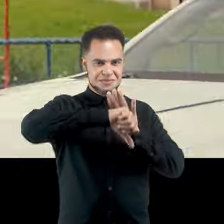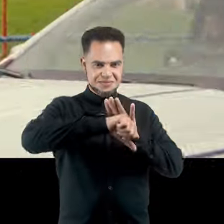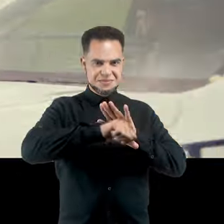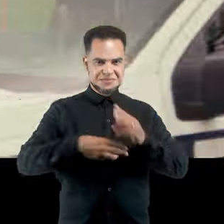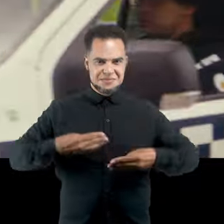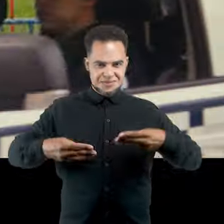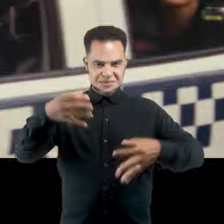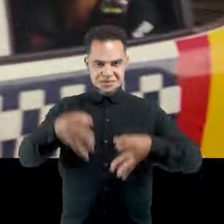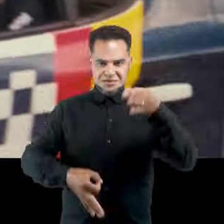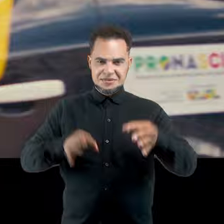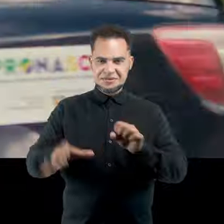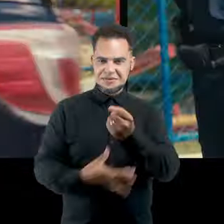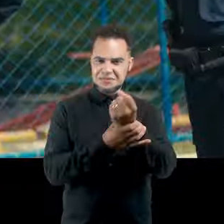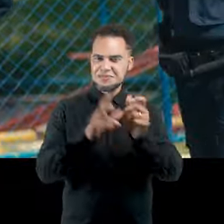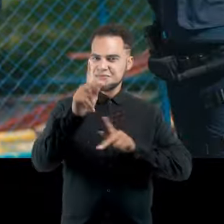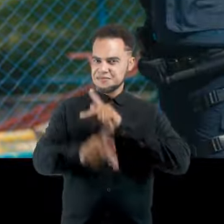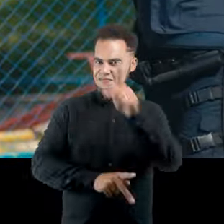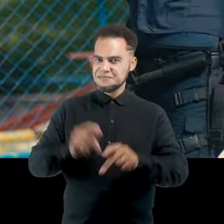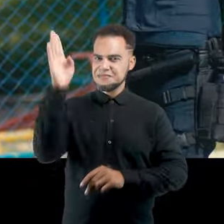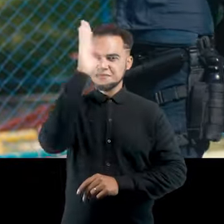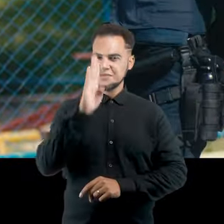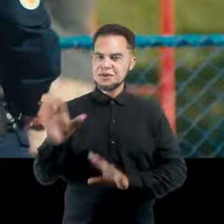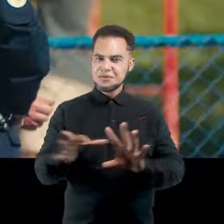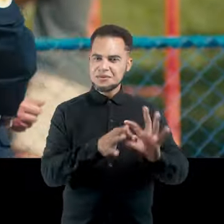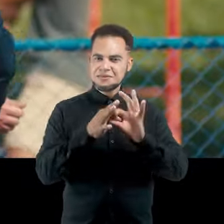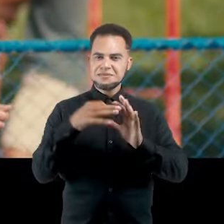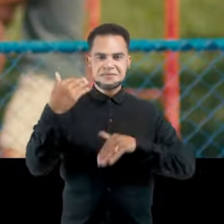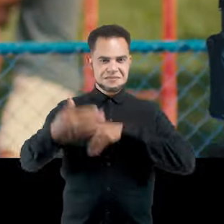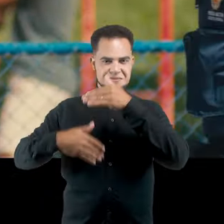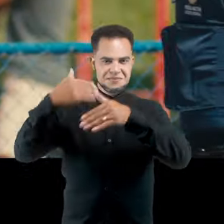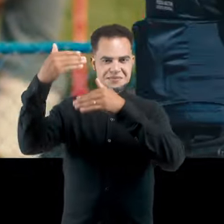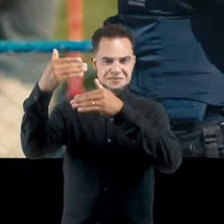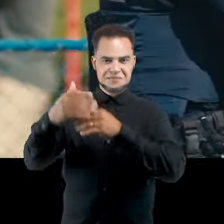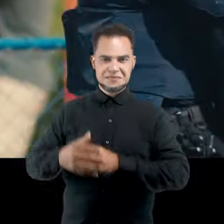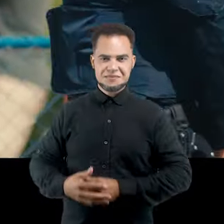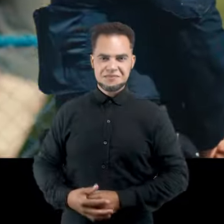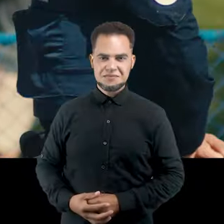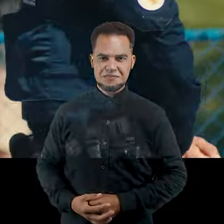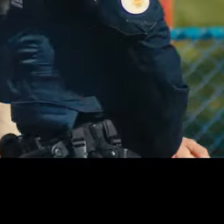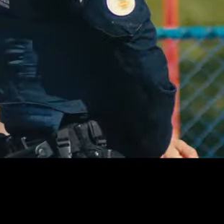Ministério da Justiça e Segurança Pública. Brasil. União e Reconstrução.